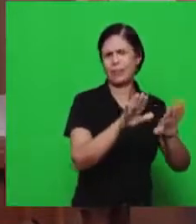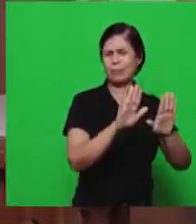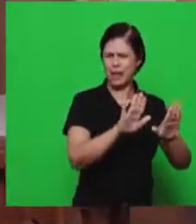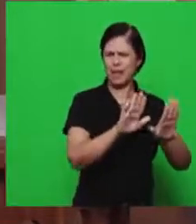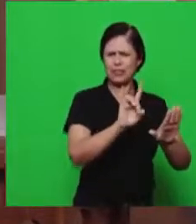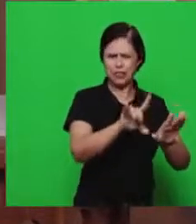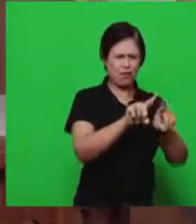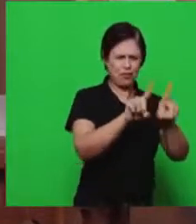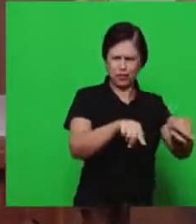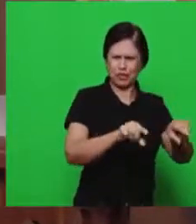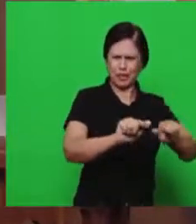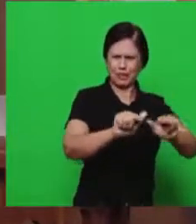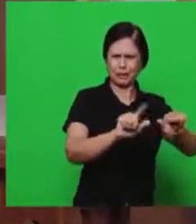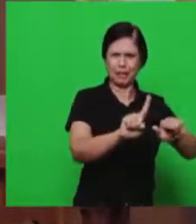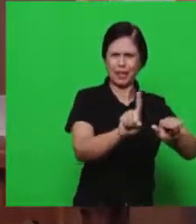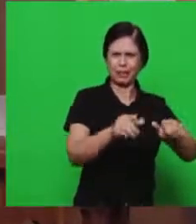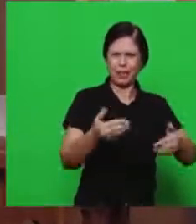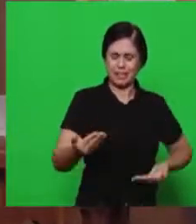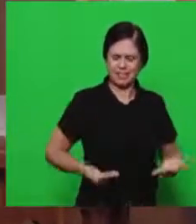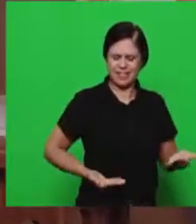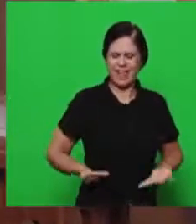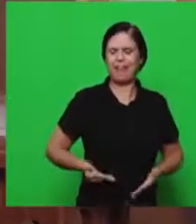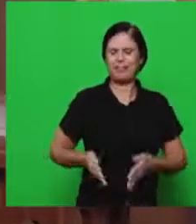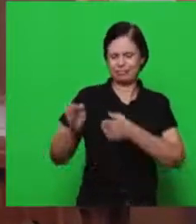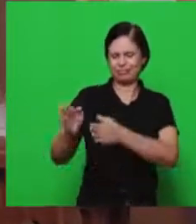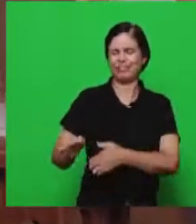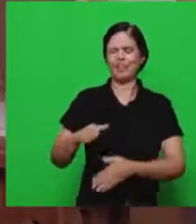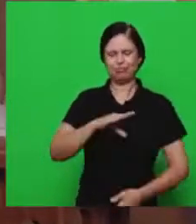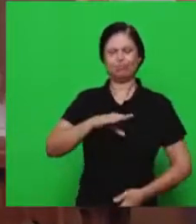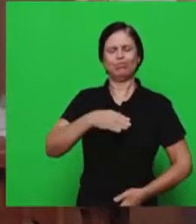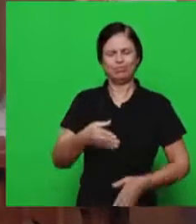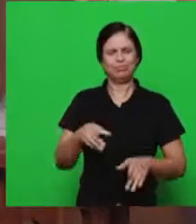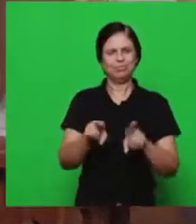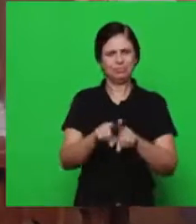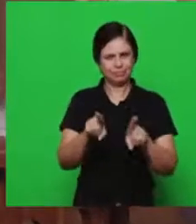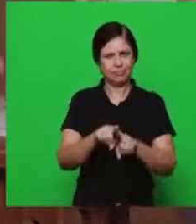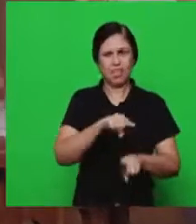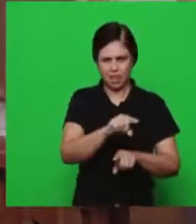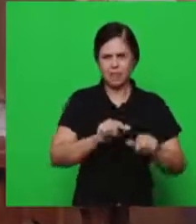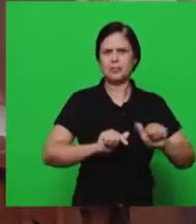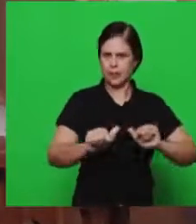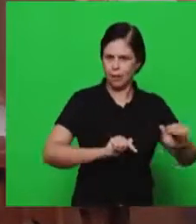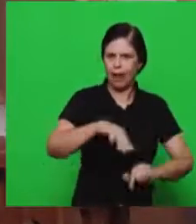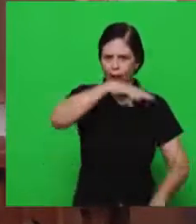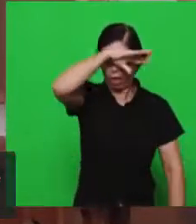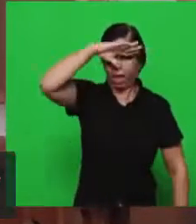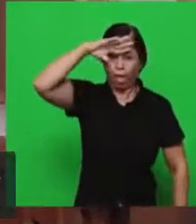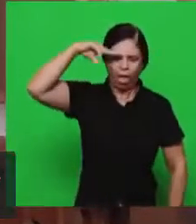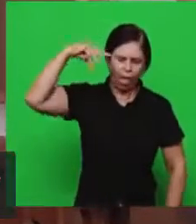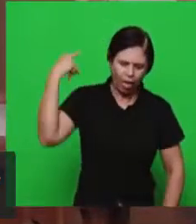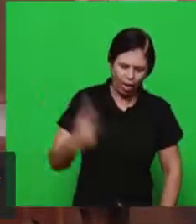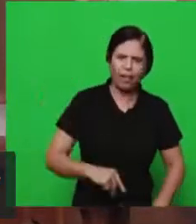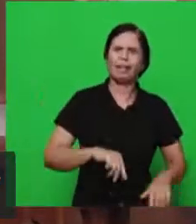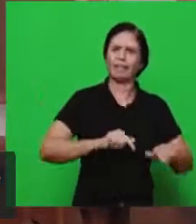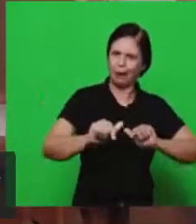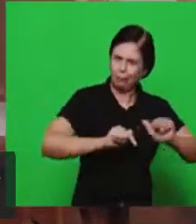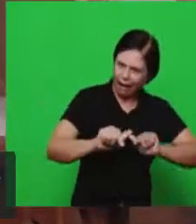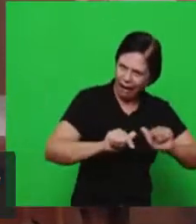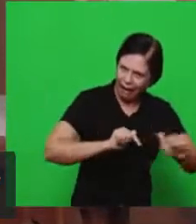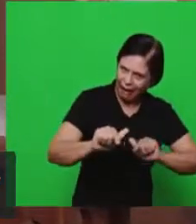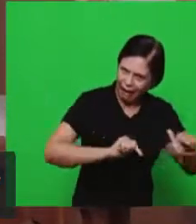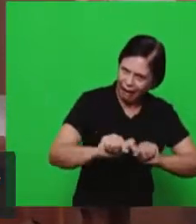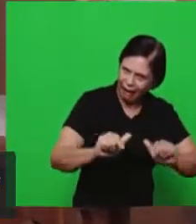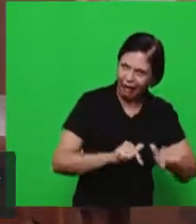Deus, num trabalho que é intensivo, num trabalho que chamou a atenção,